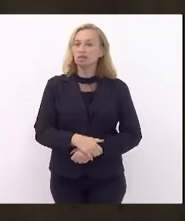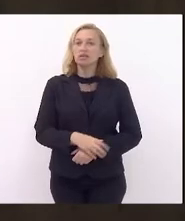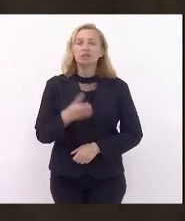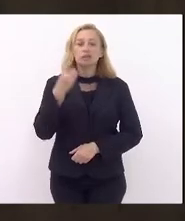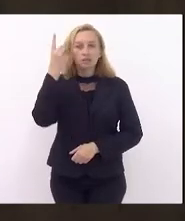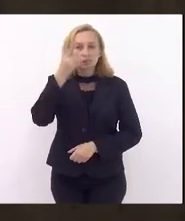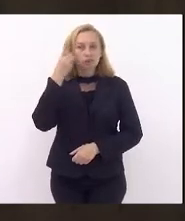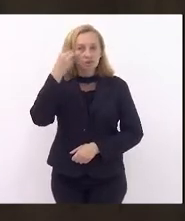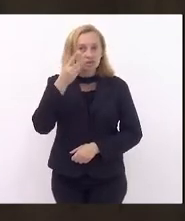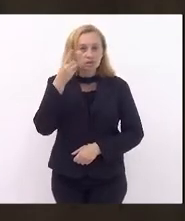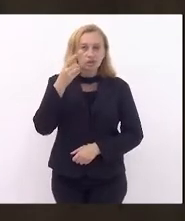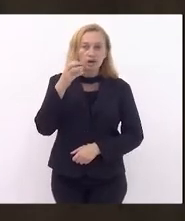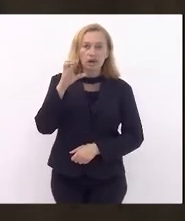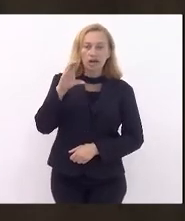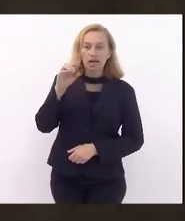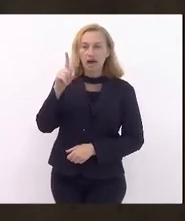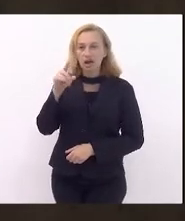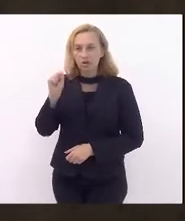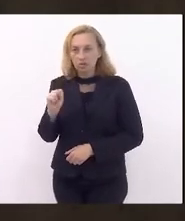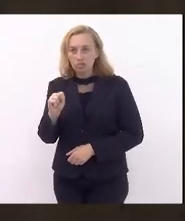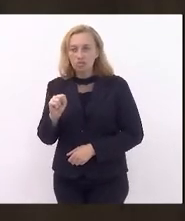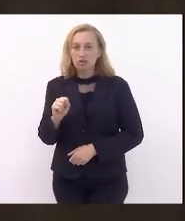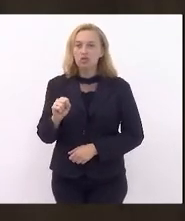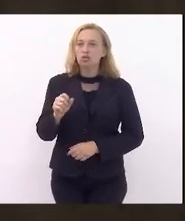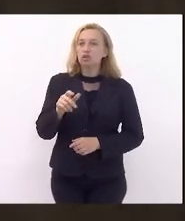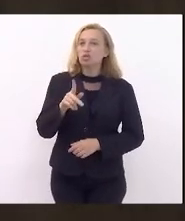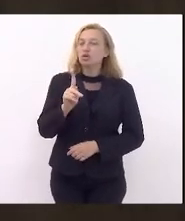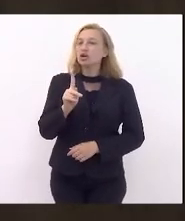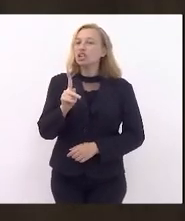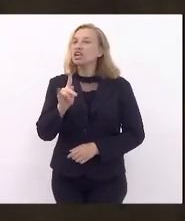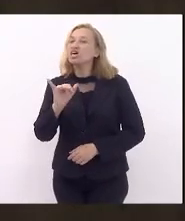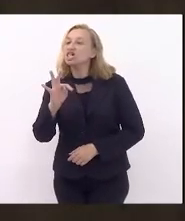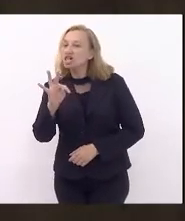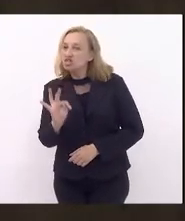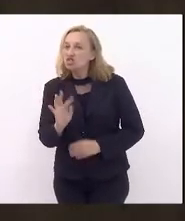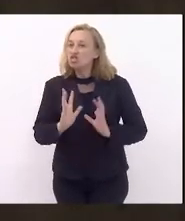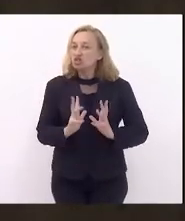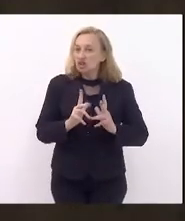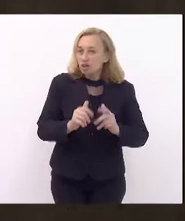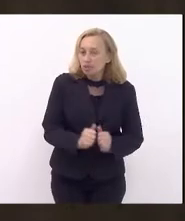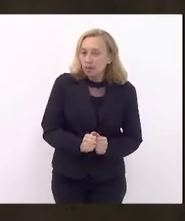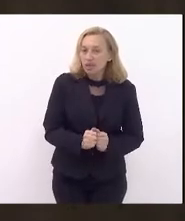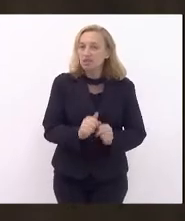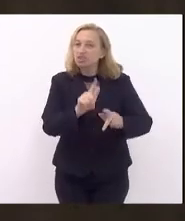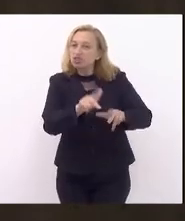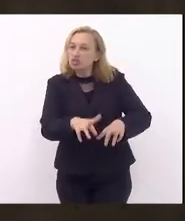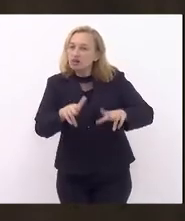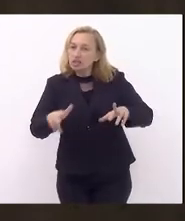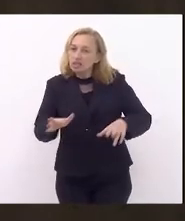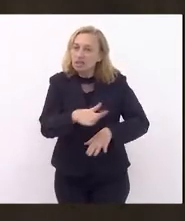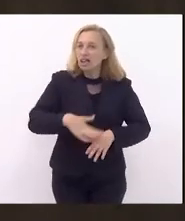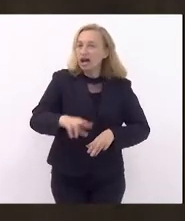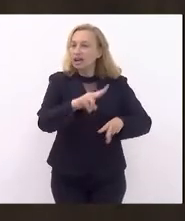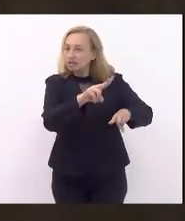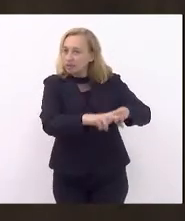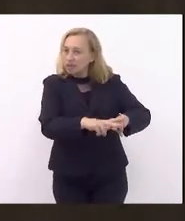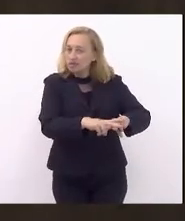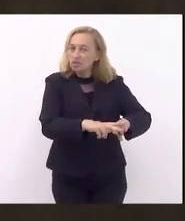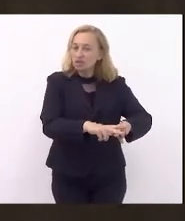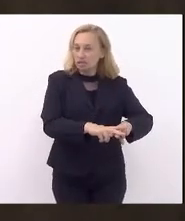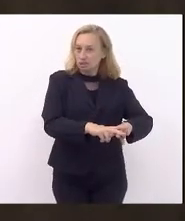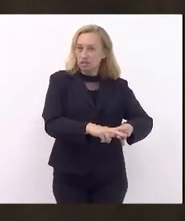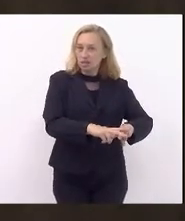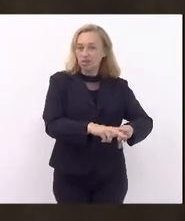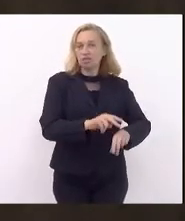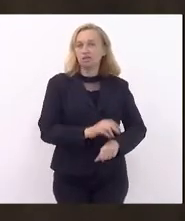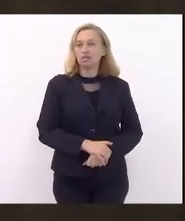deputado Carlos Macedo, que dispõe sobre o kit de higiene diferenciado no sistema prisional e sócio-educativo